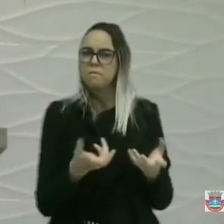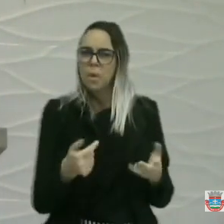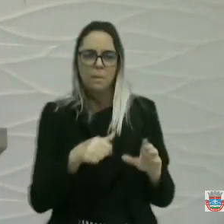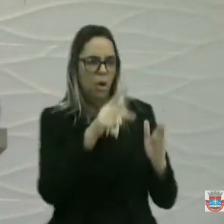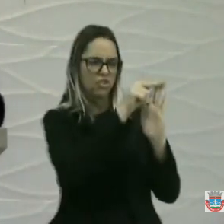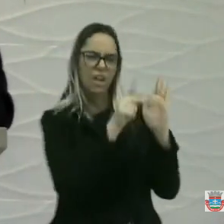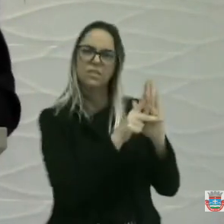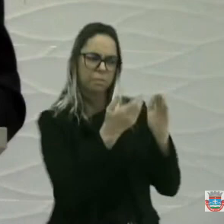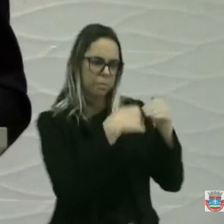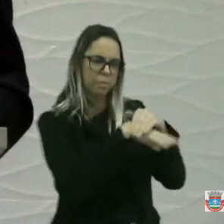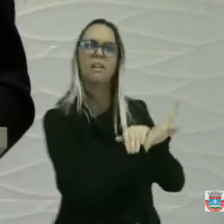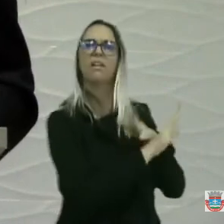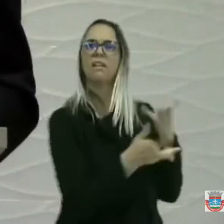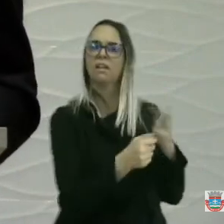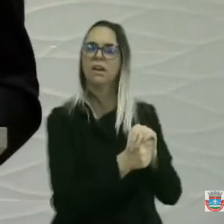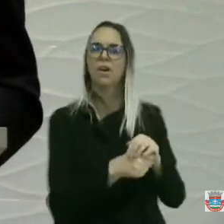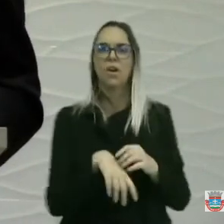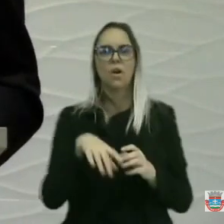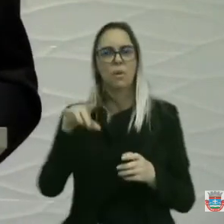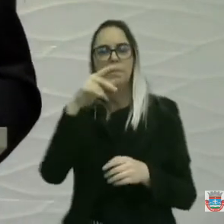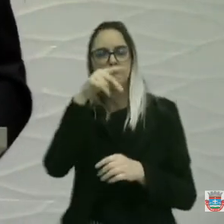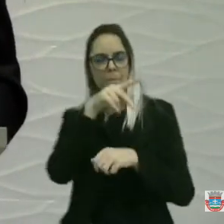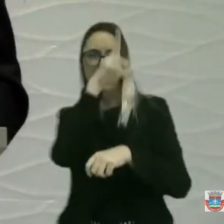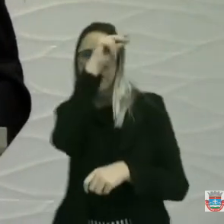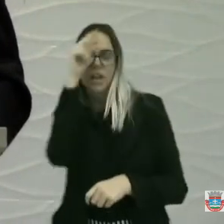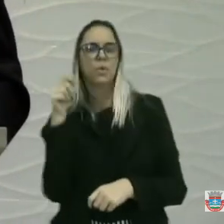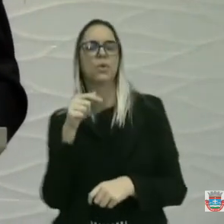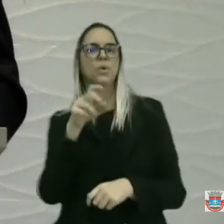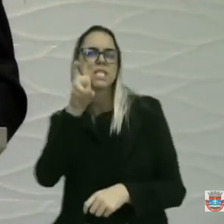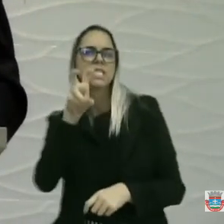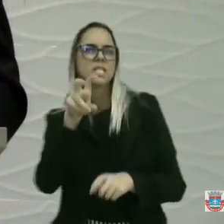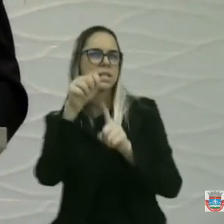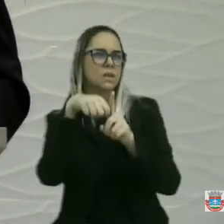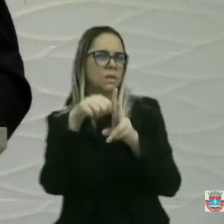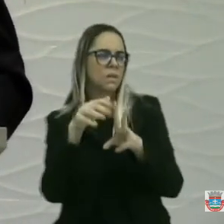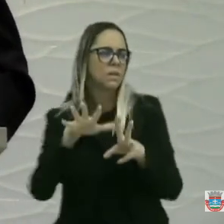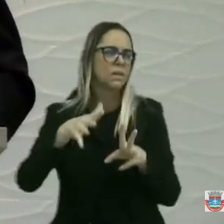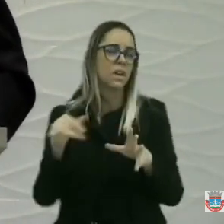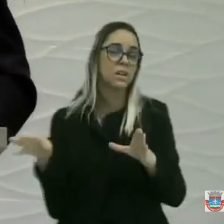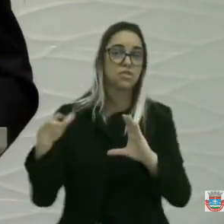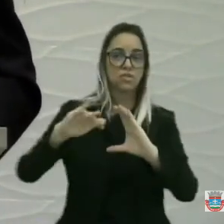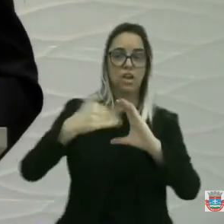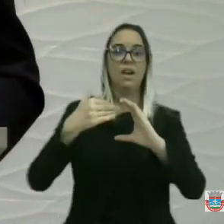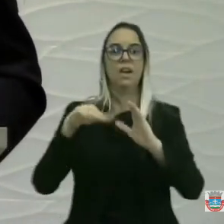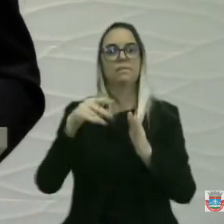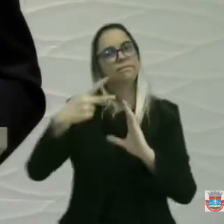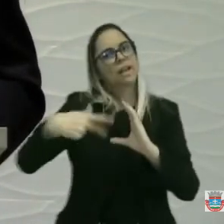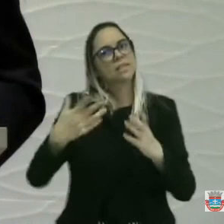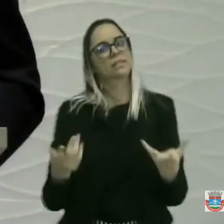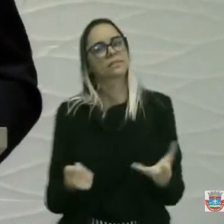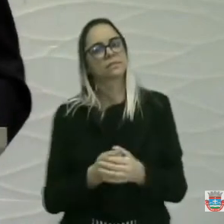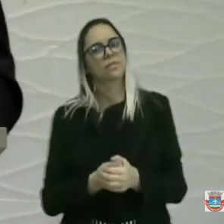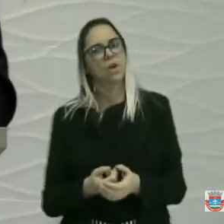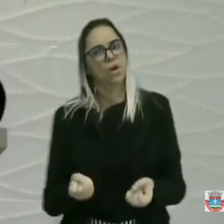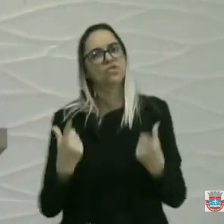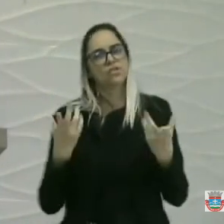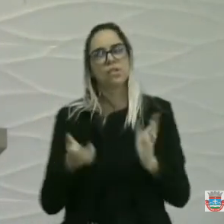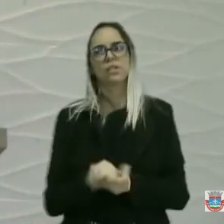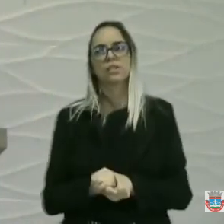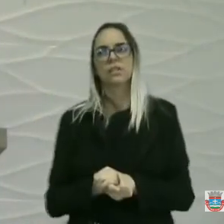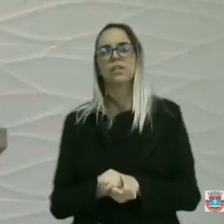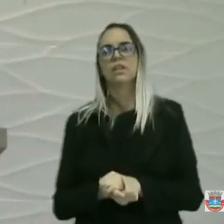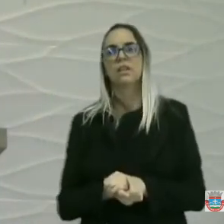O prefeito passou 100 meses para mandar o projeto para casa. E agora não quer mais mandar, vem vereador, com essa desculpa